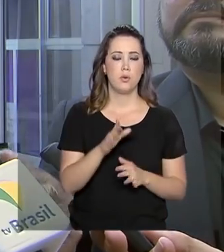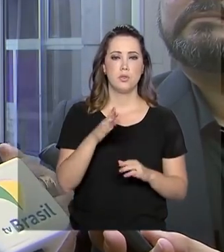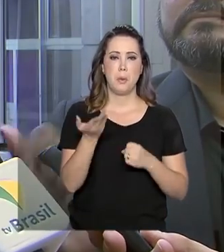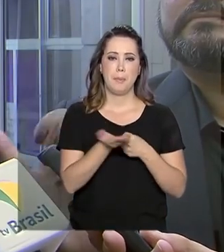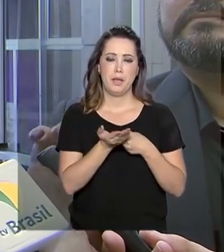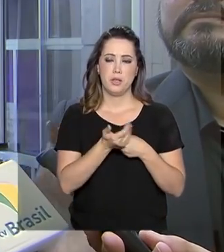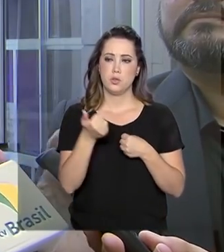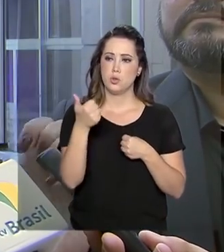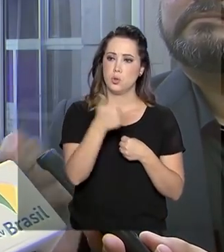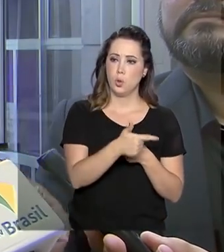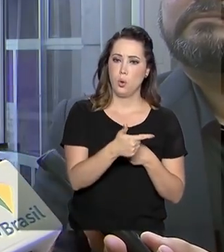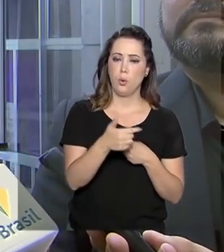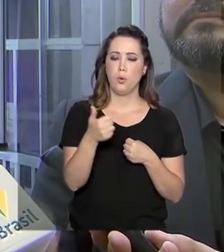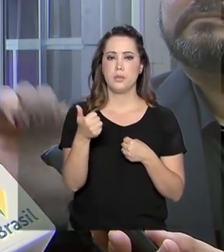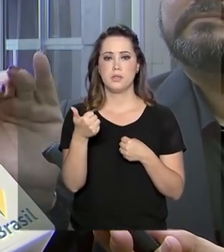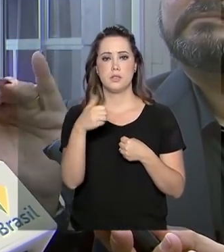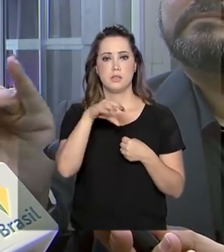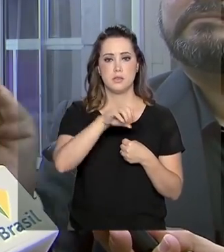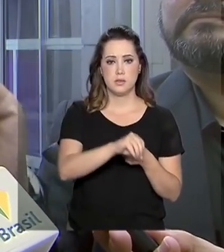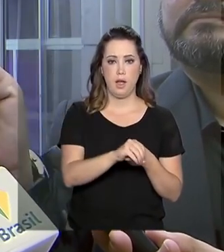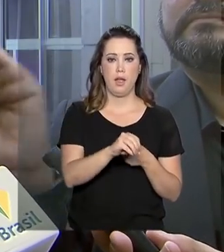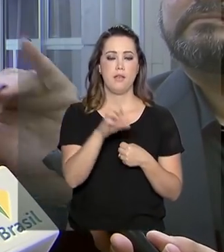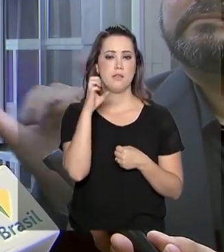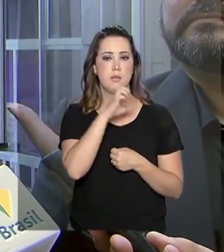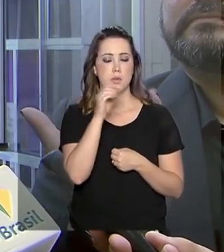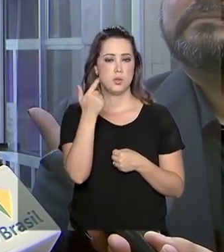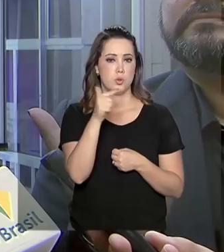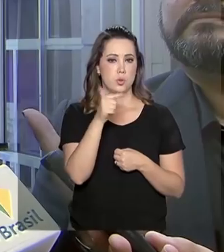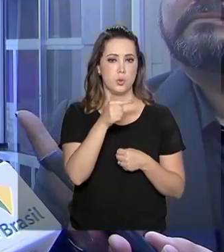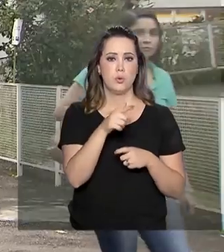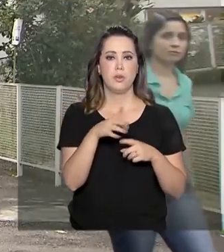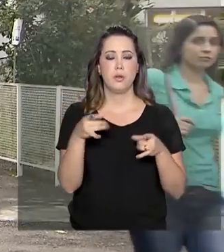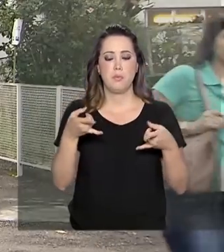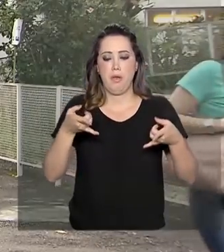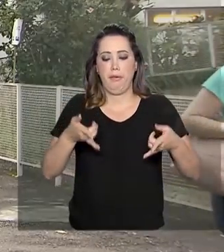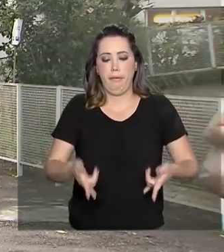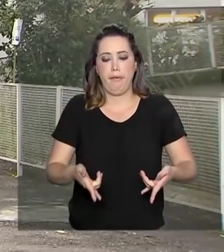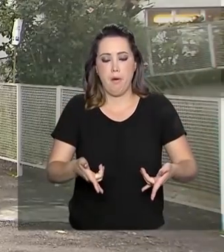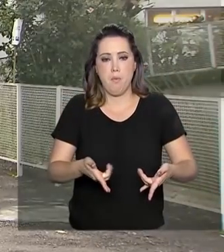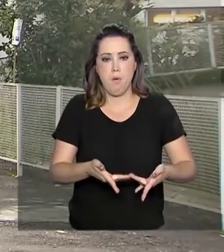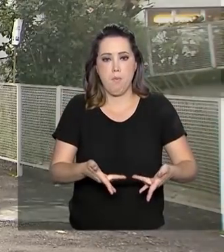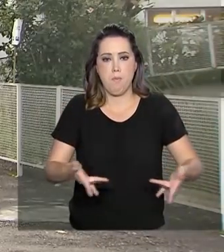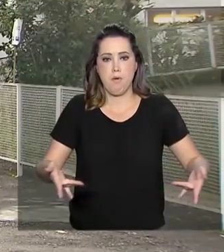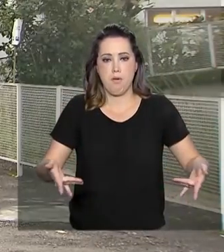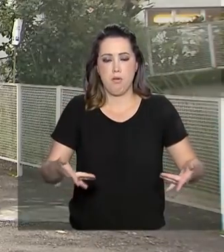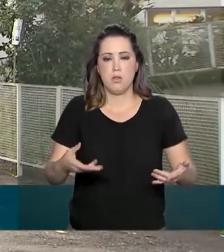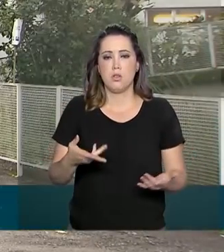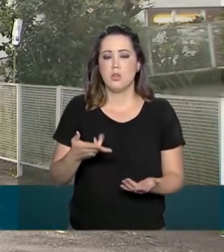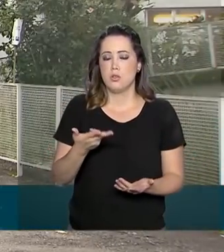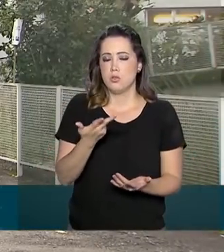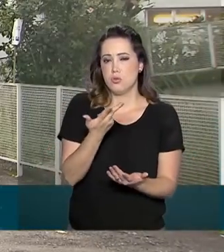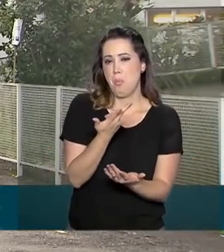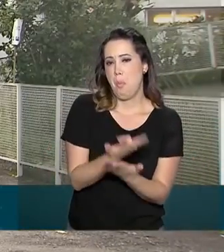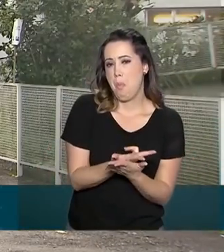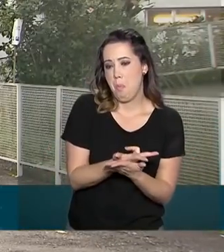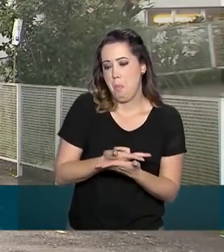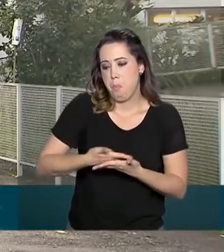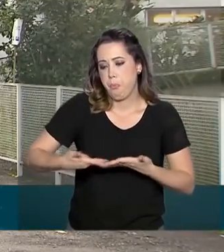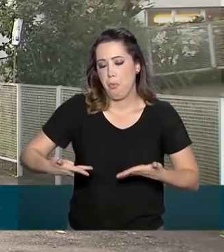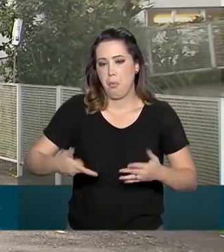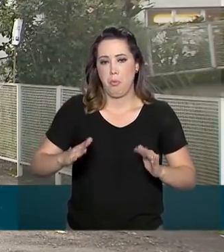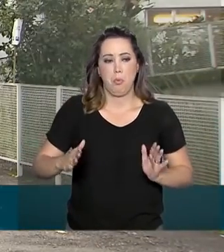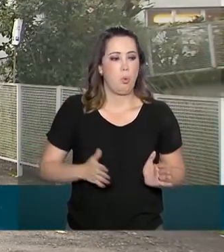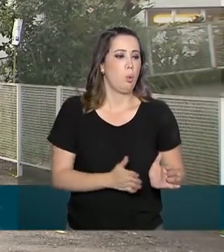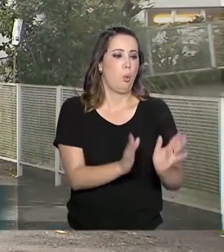pacientes, 10 pacientes na emergência. Não temos mais maca no corredor. Desde o início da ação integrada nos hospitais federais do Rio de Janeiro,